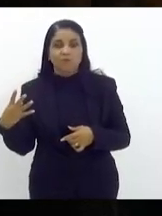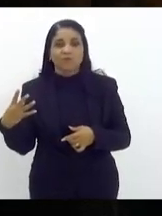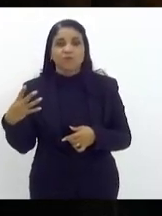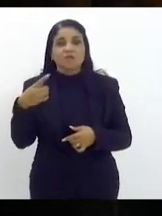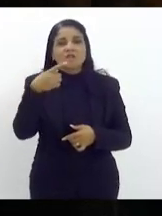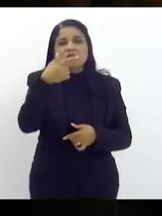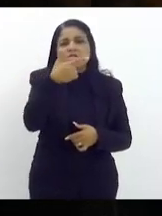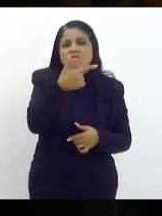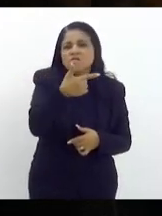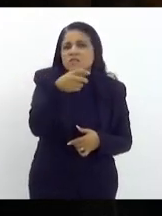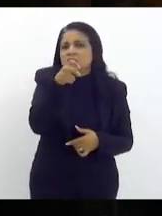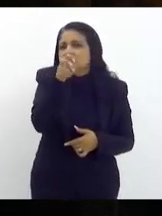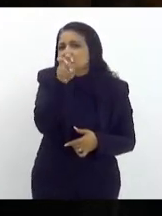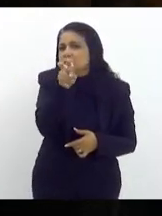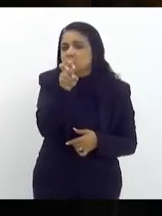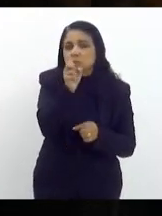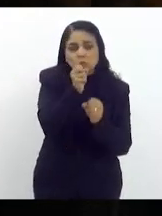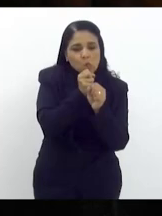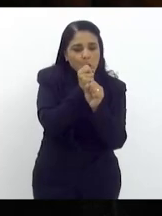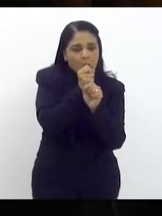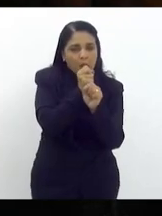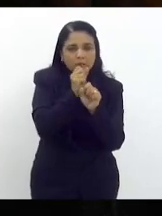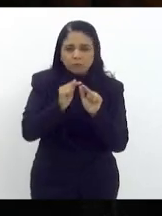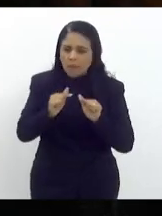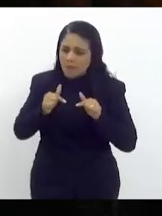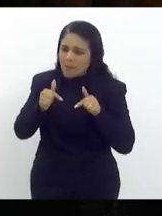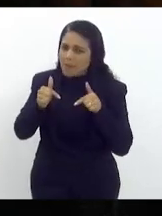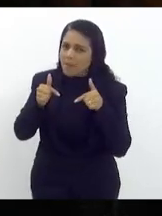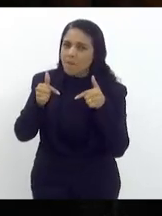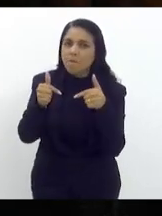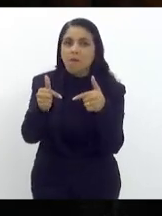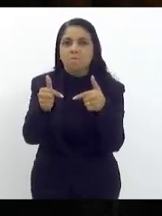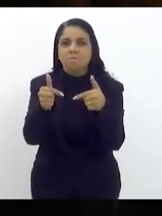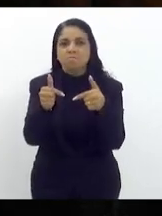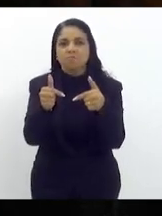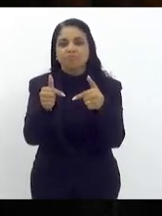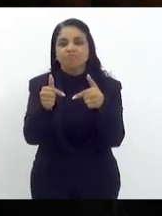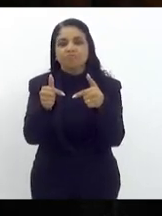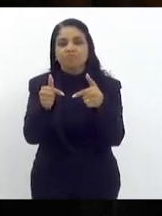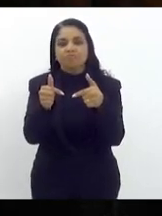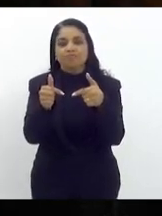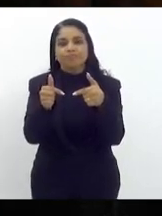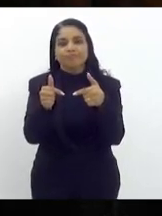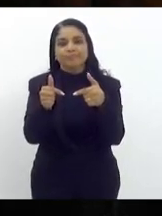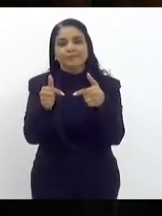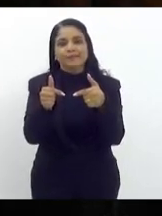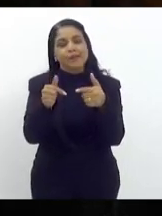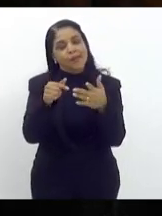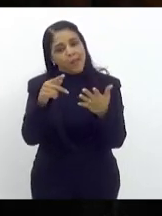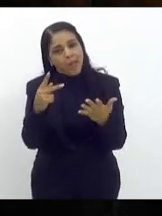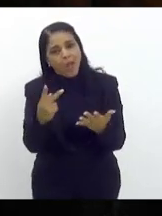anos de atuação é que se deu essa grande polêmica